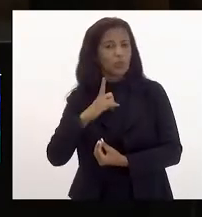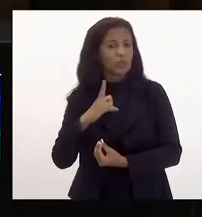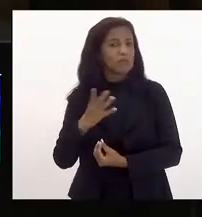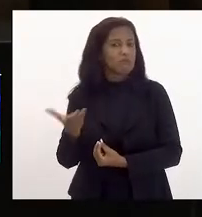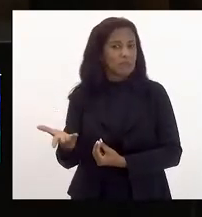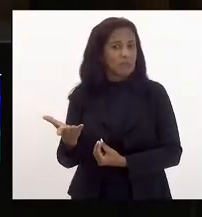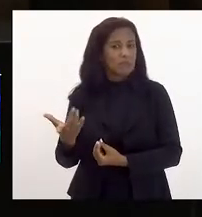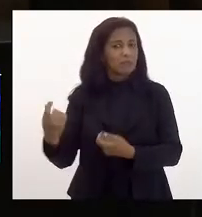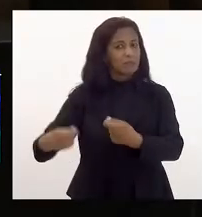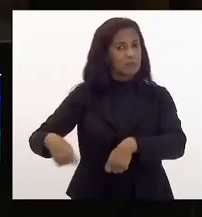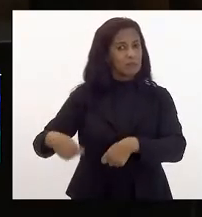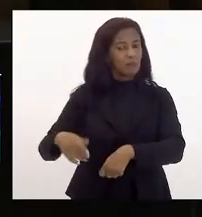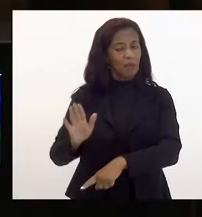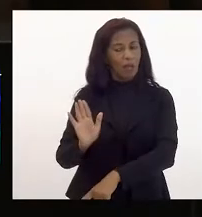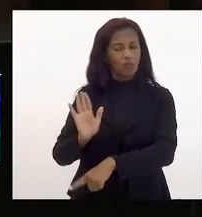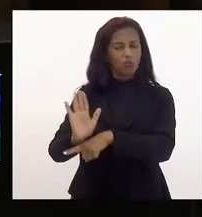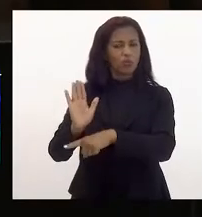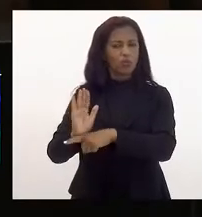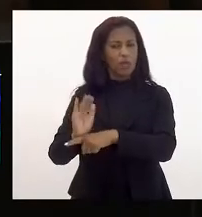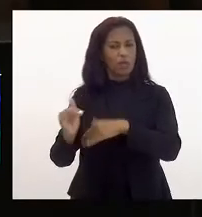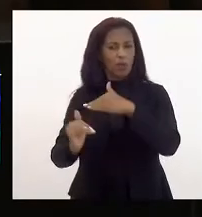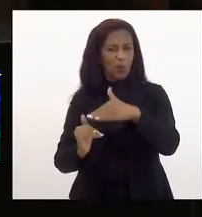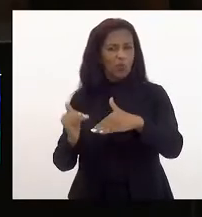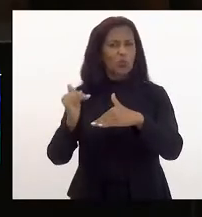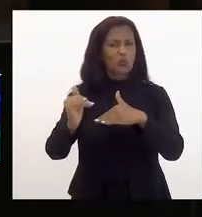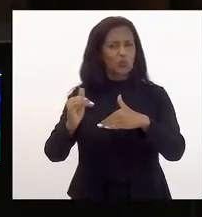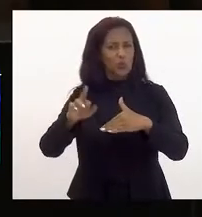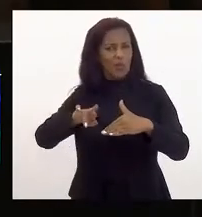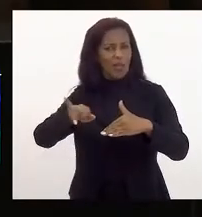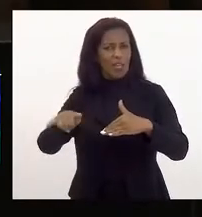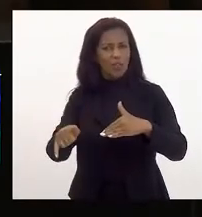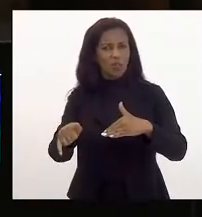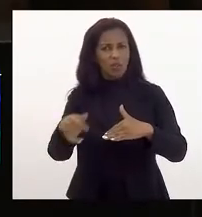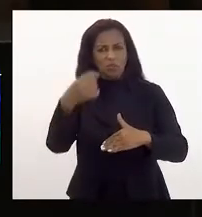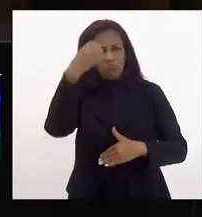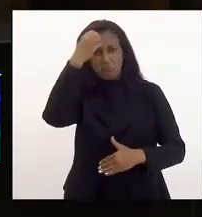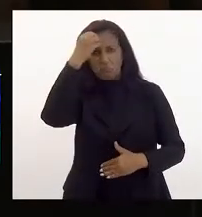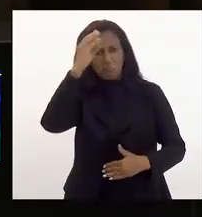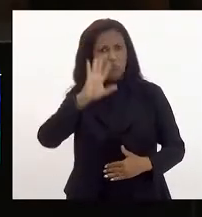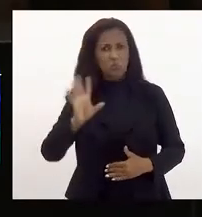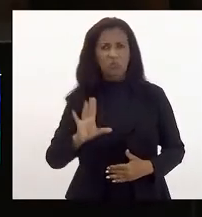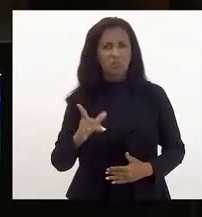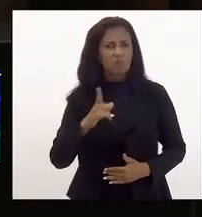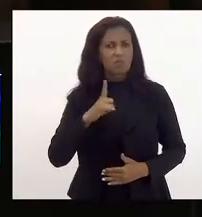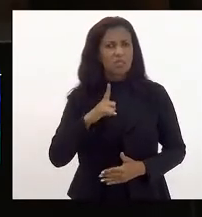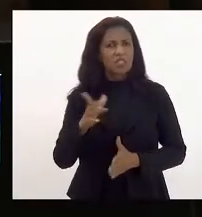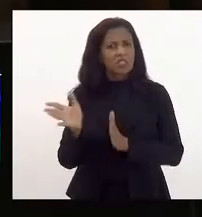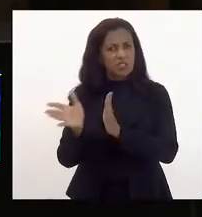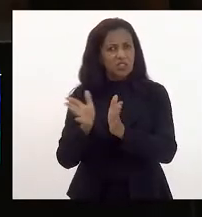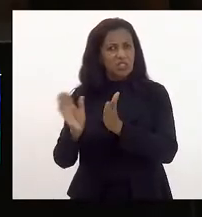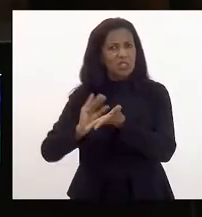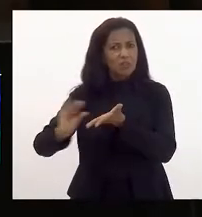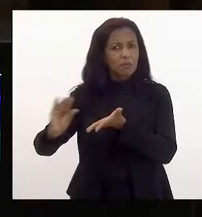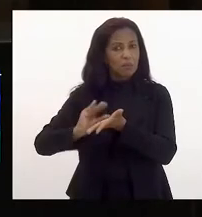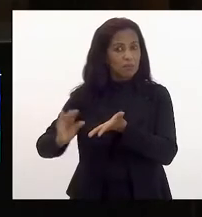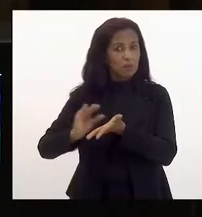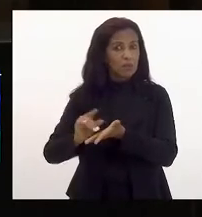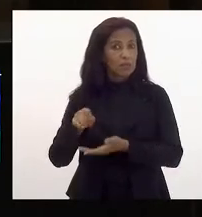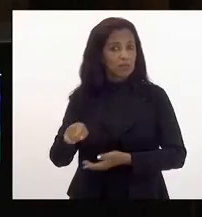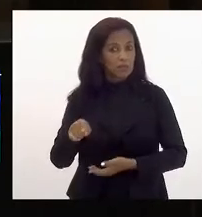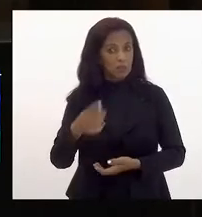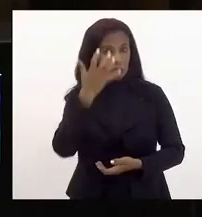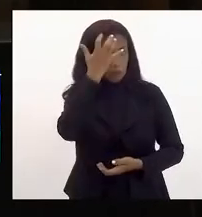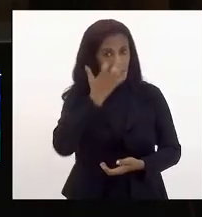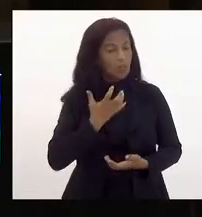beneficiadas pelo SuperaRio sequer sabiam que teriam acesso a esse benefício e isso é